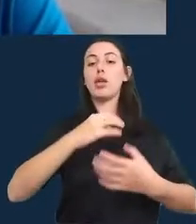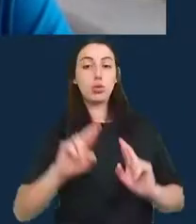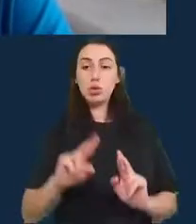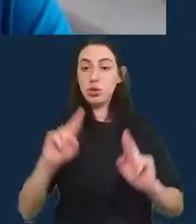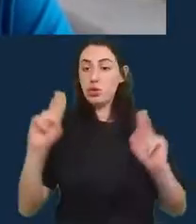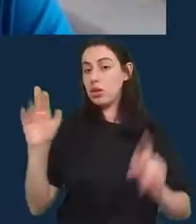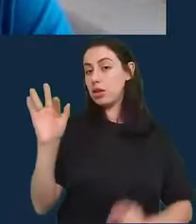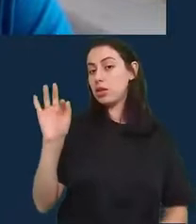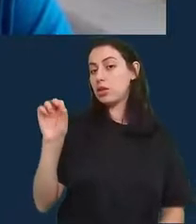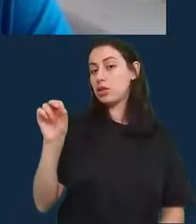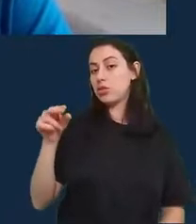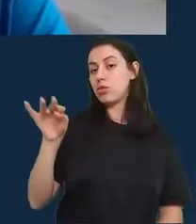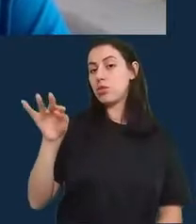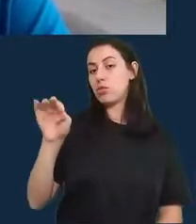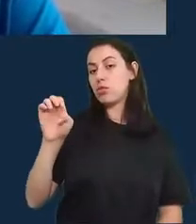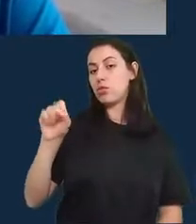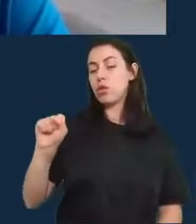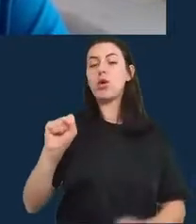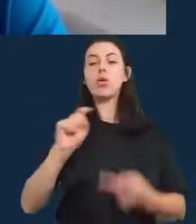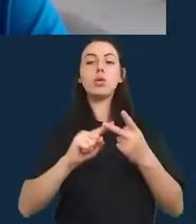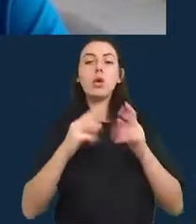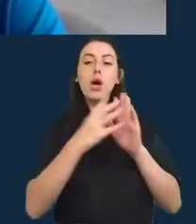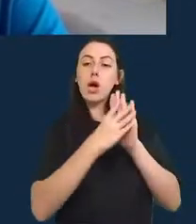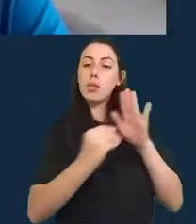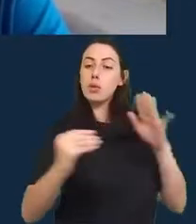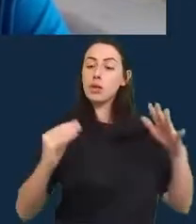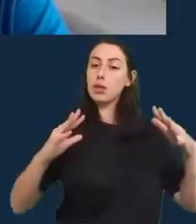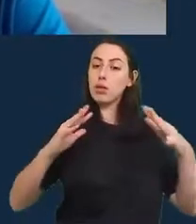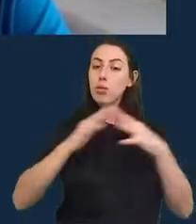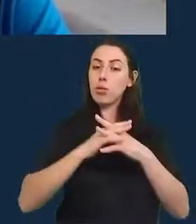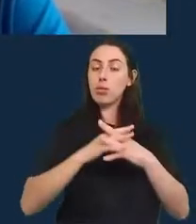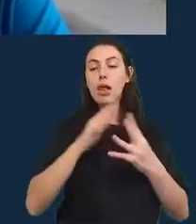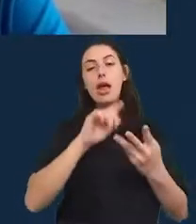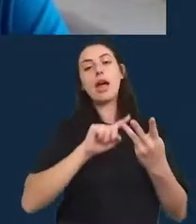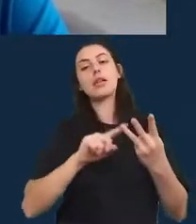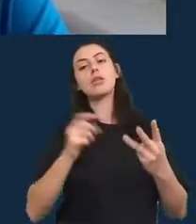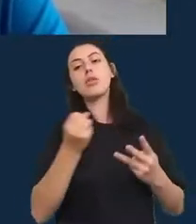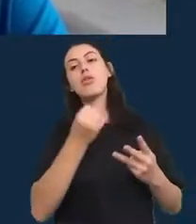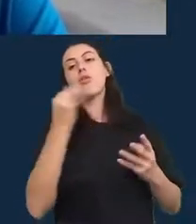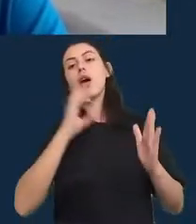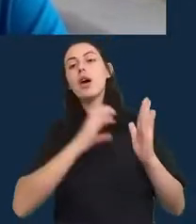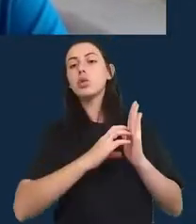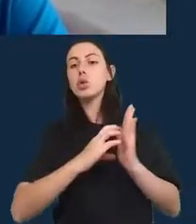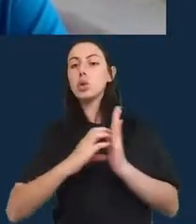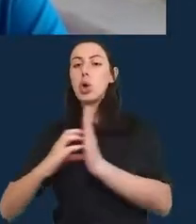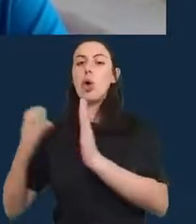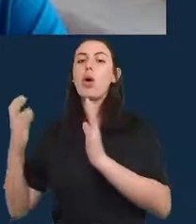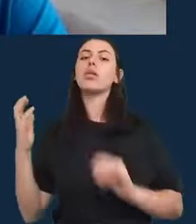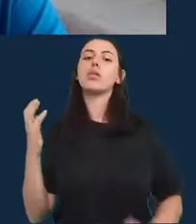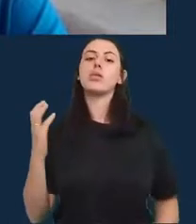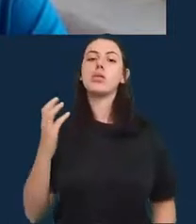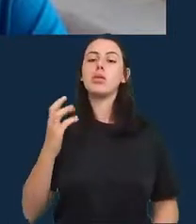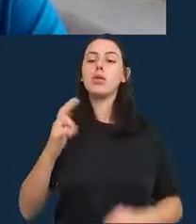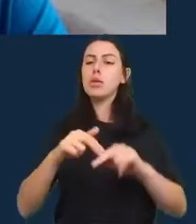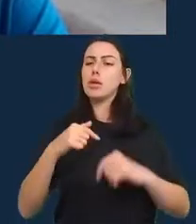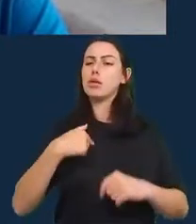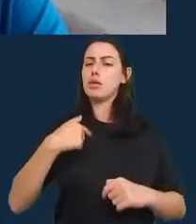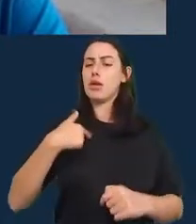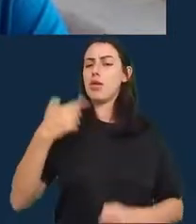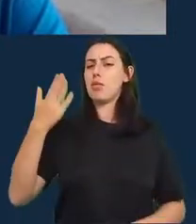complexo vários códigos mas imagine e eu fiz isso eu já fiz projetos bem mais simples